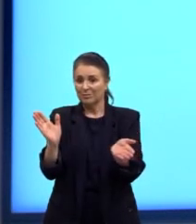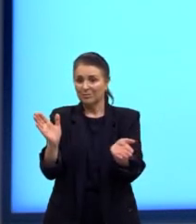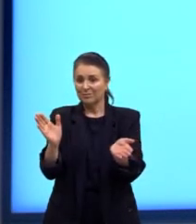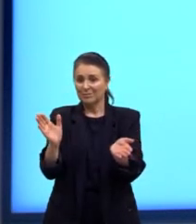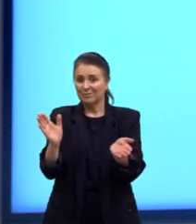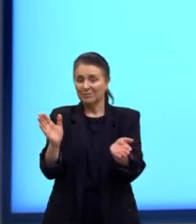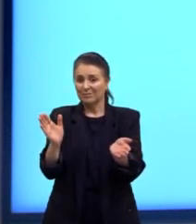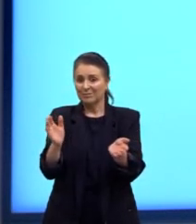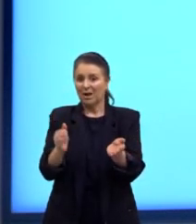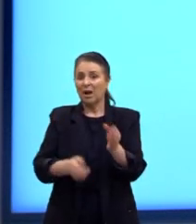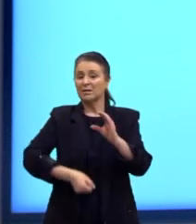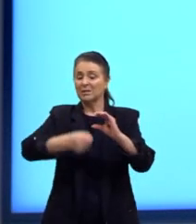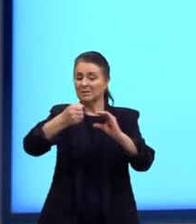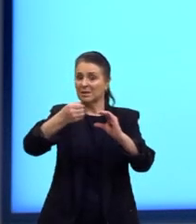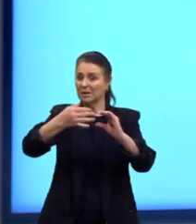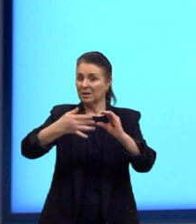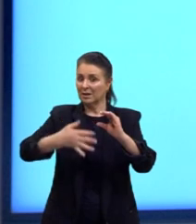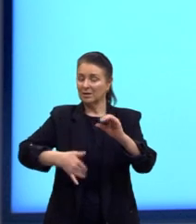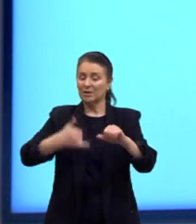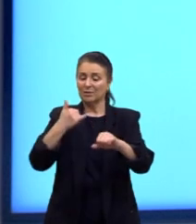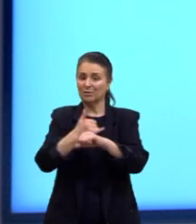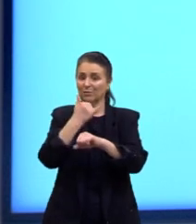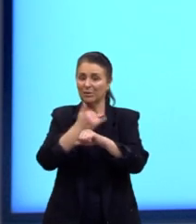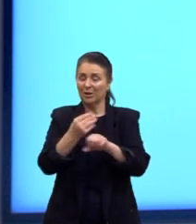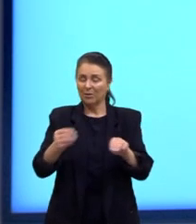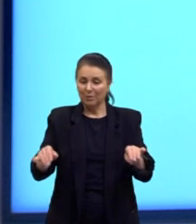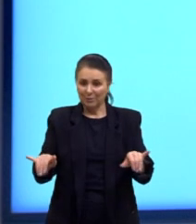a sua propriedade ferromagnética.